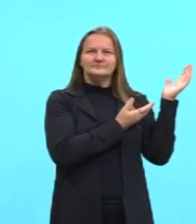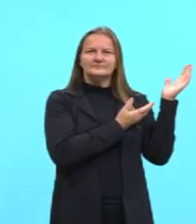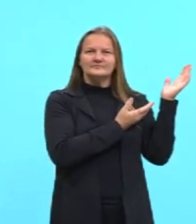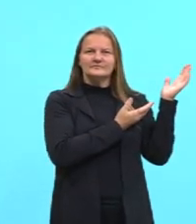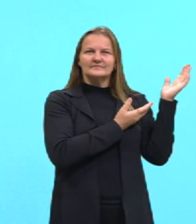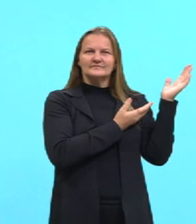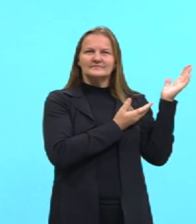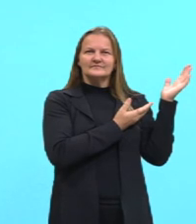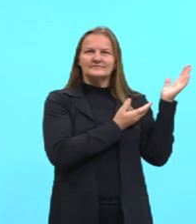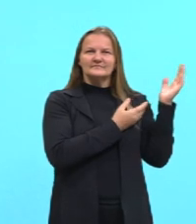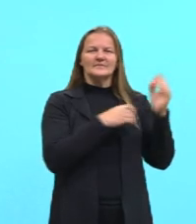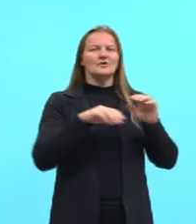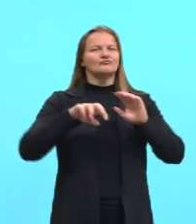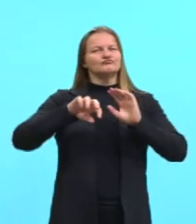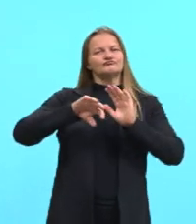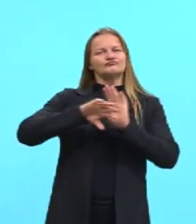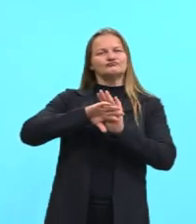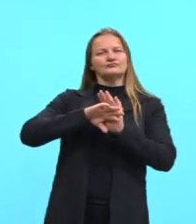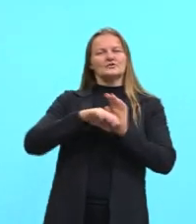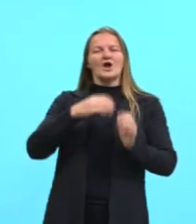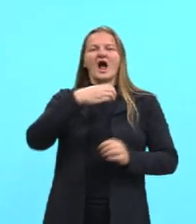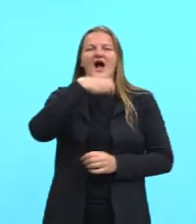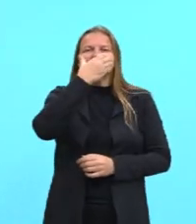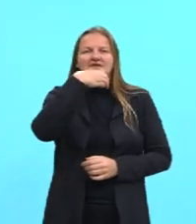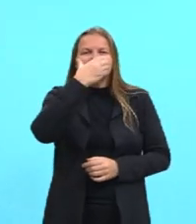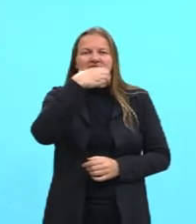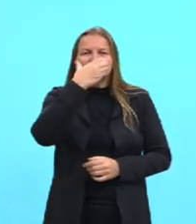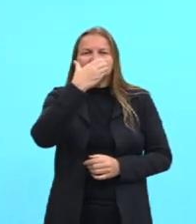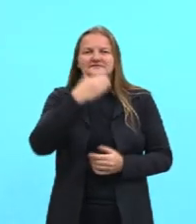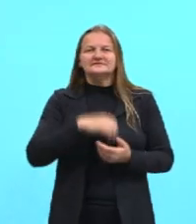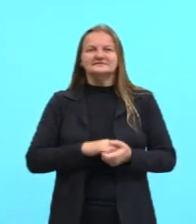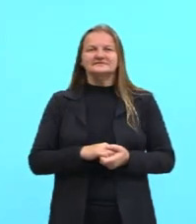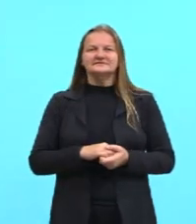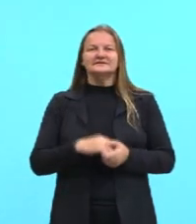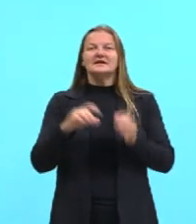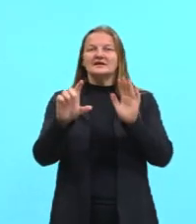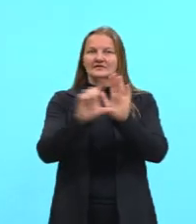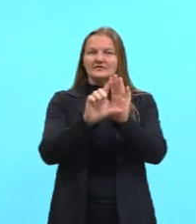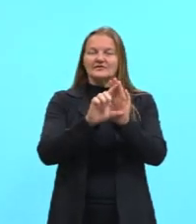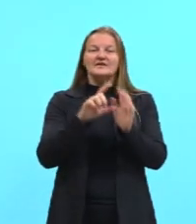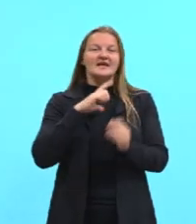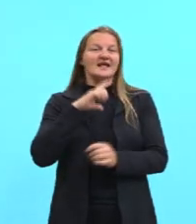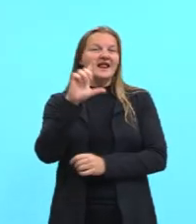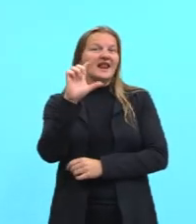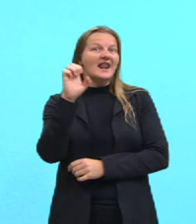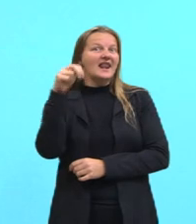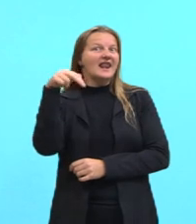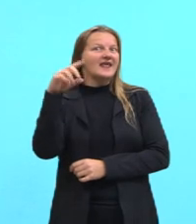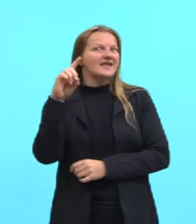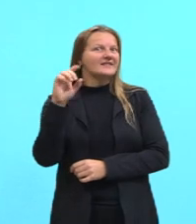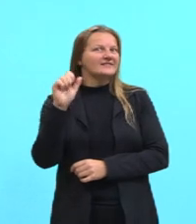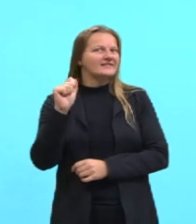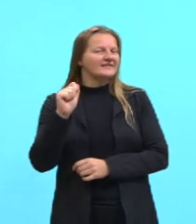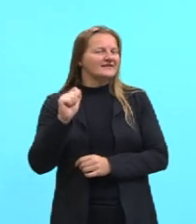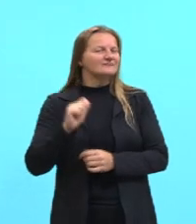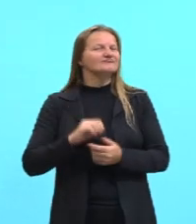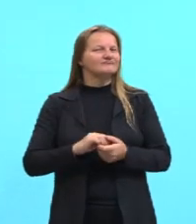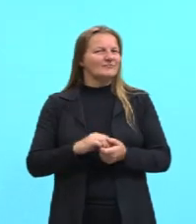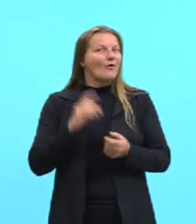estaria escorado numa maçã, que é uma famosa lenda que a gente tem sobre como Newton